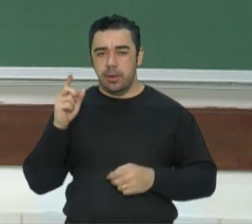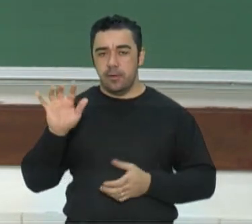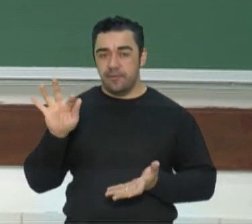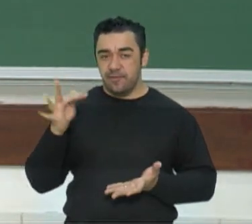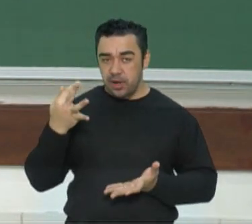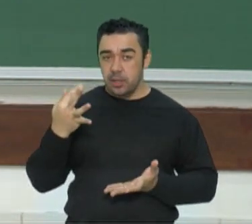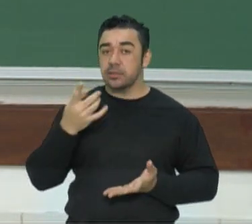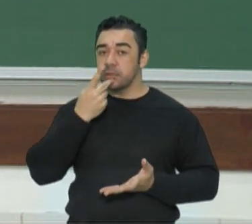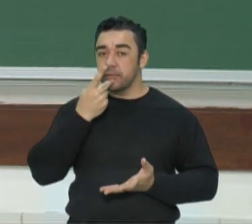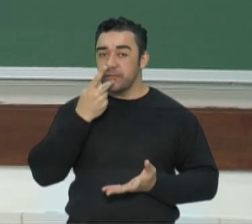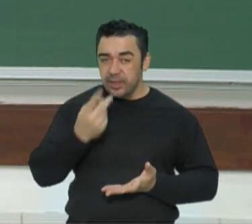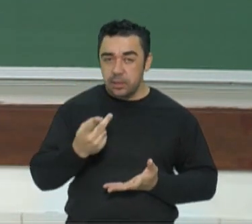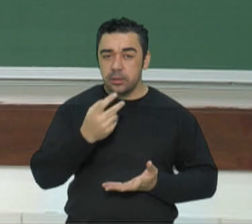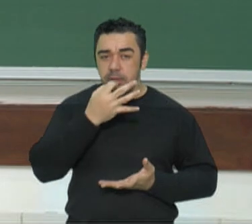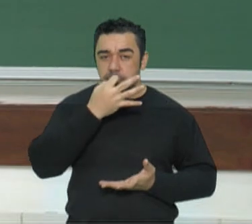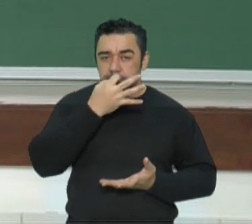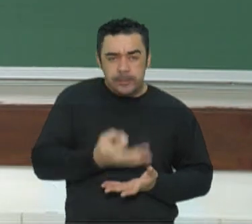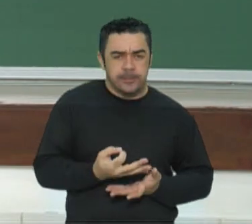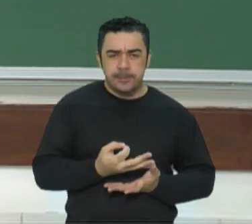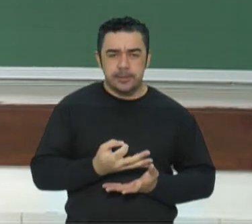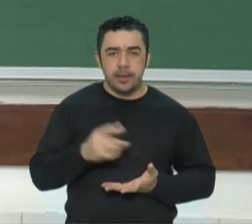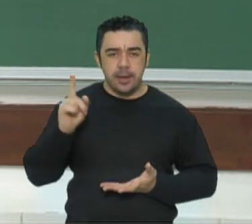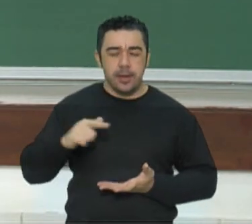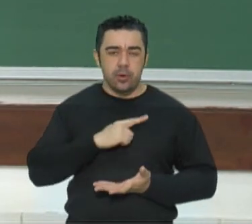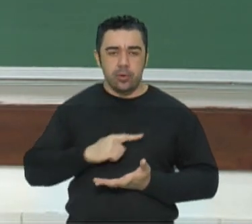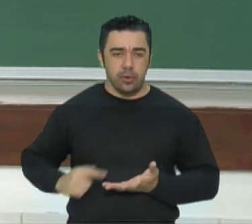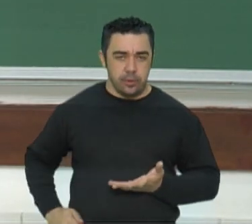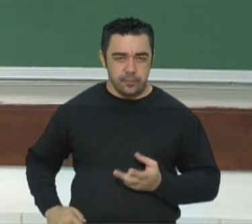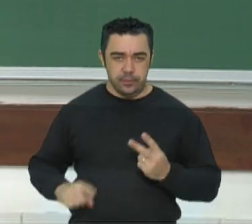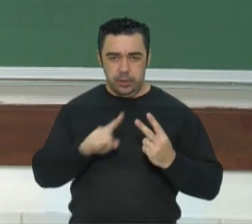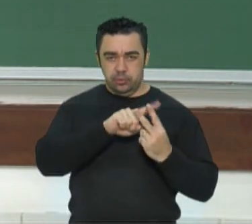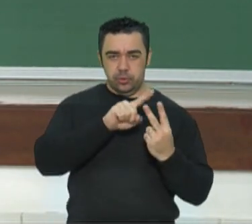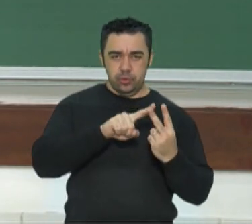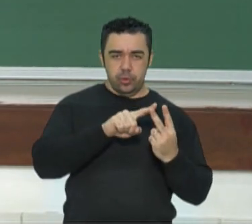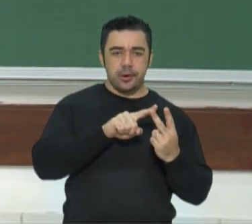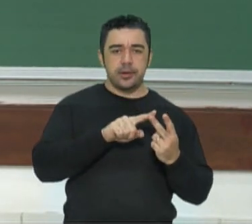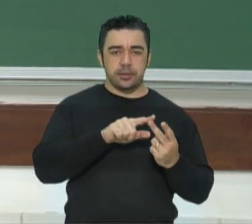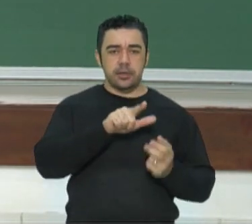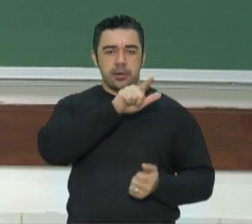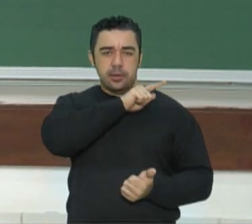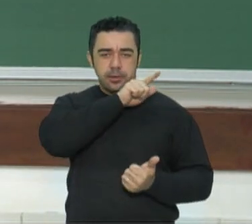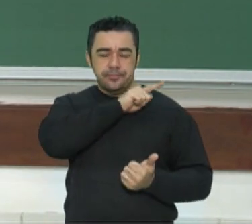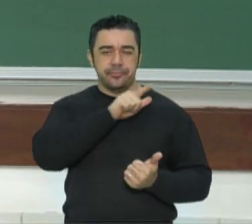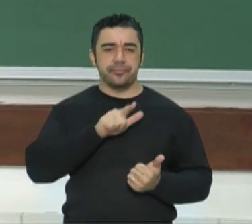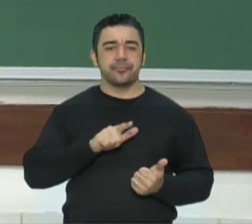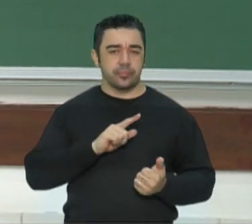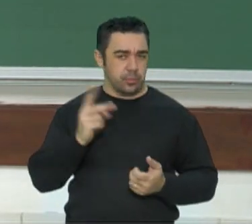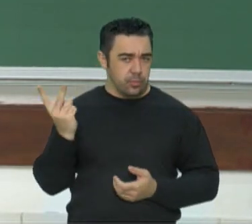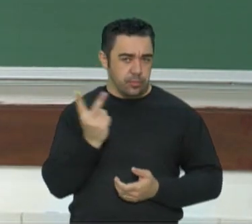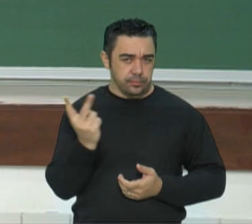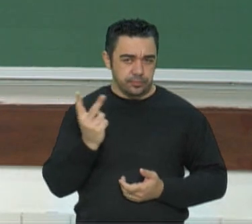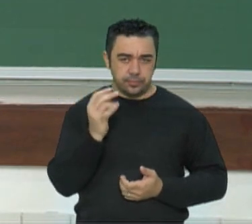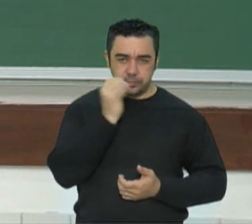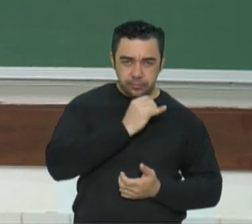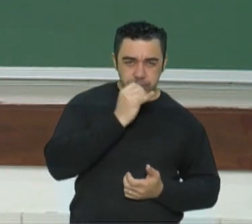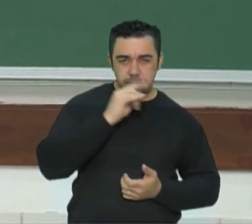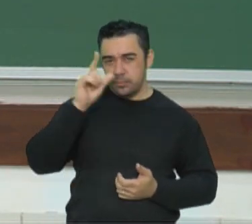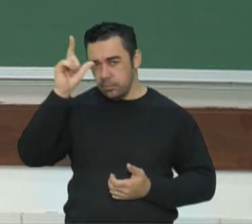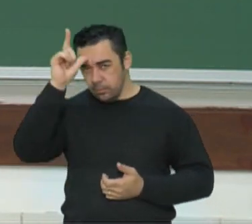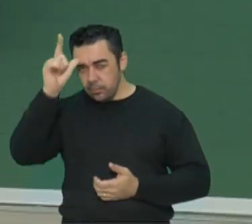está fazendo uma crítica ao governo do Hitler e do Mussolini. Continuando,